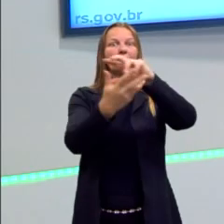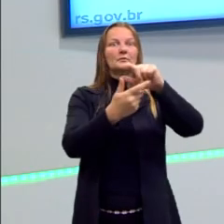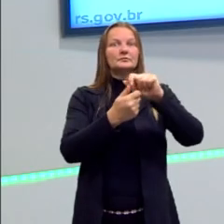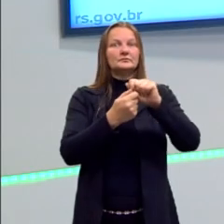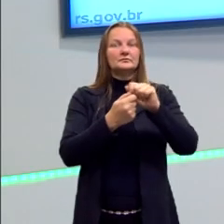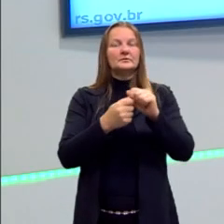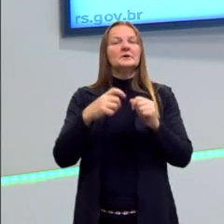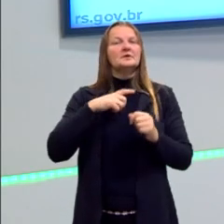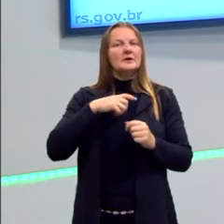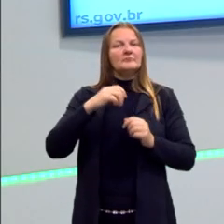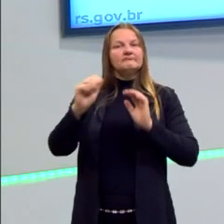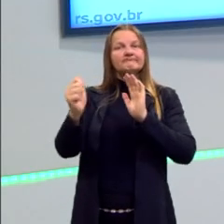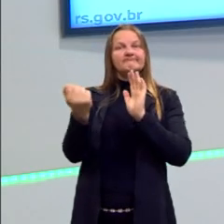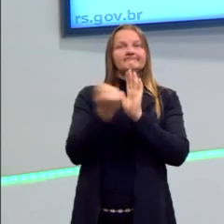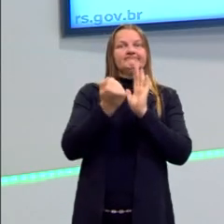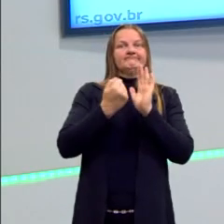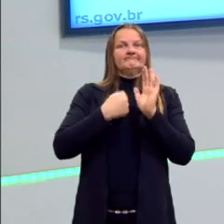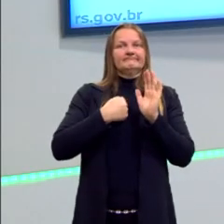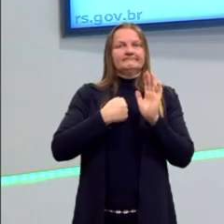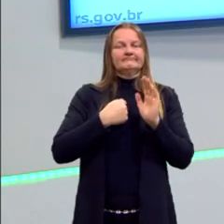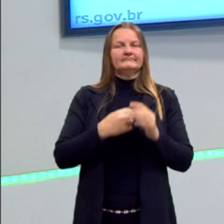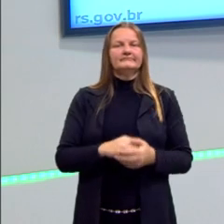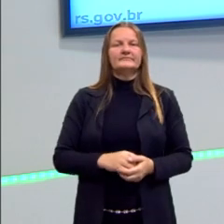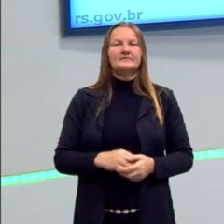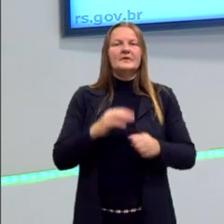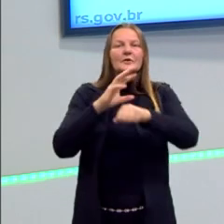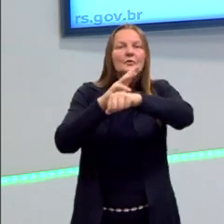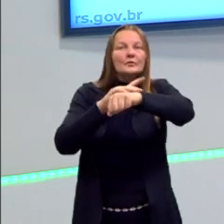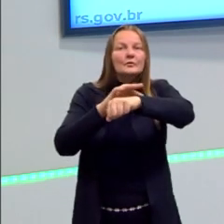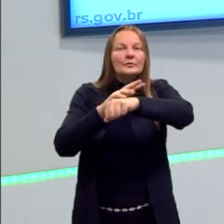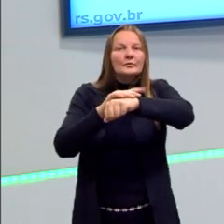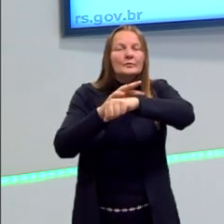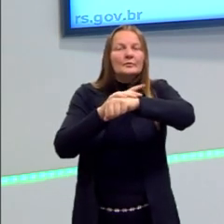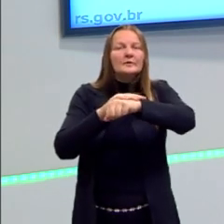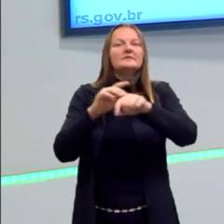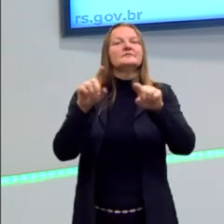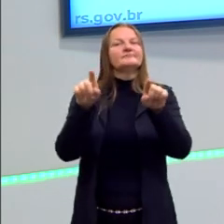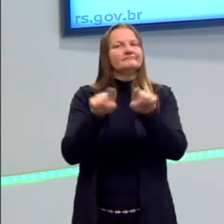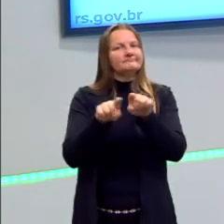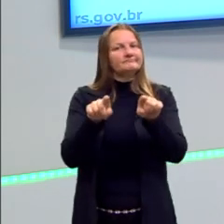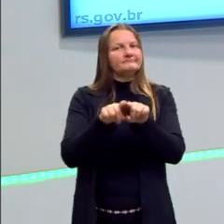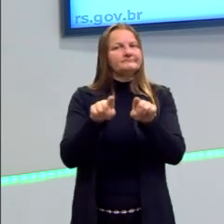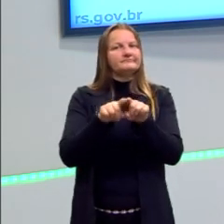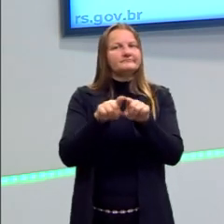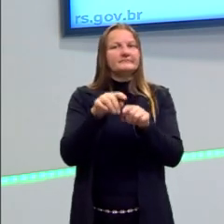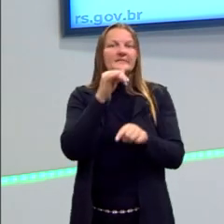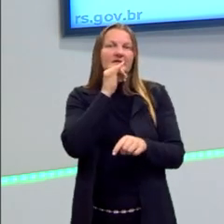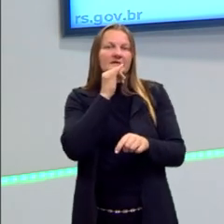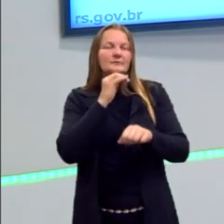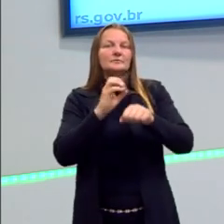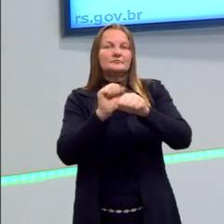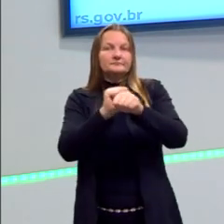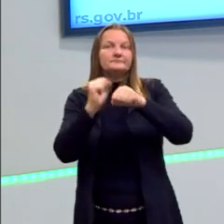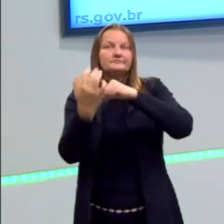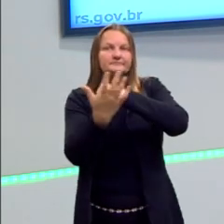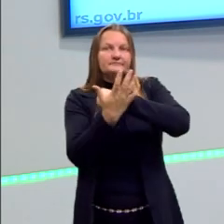eles nos afetam. Doenças também, por exemplo, a própria Covid,